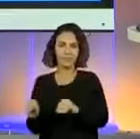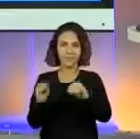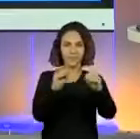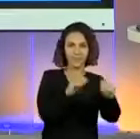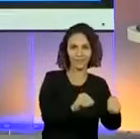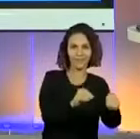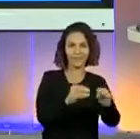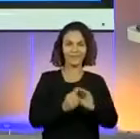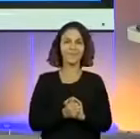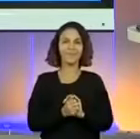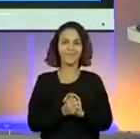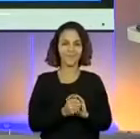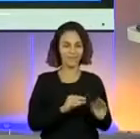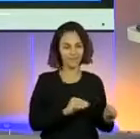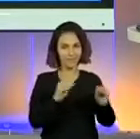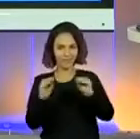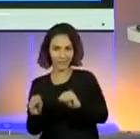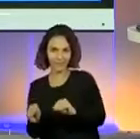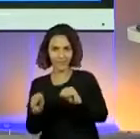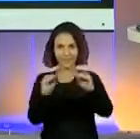Vou esperar que eu também estou aprendendo.